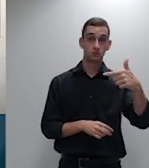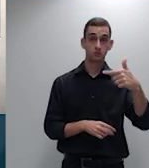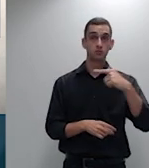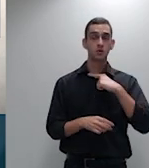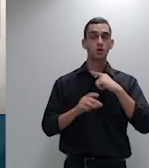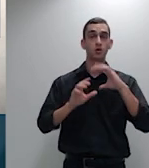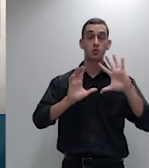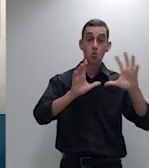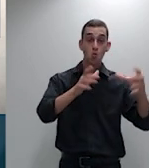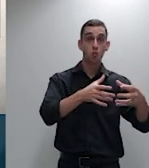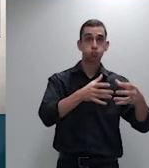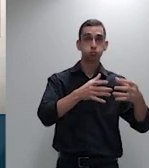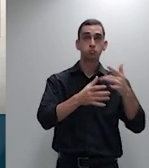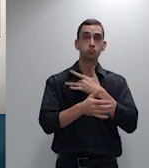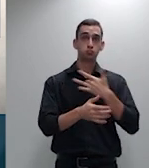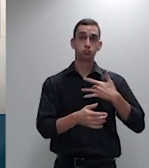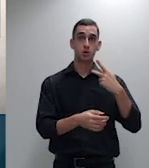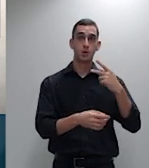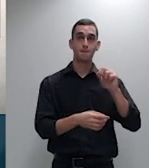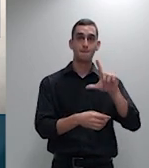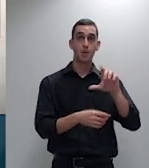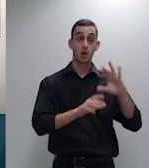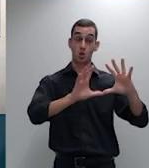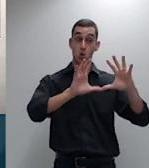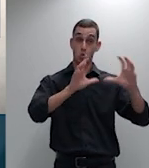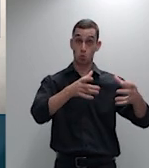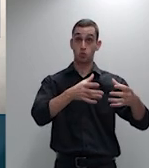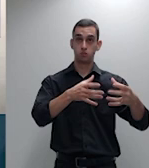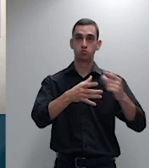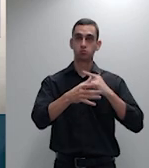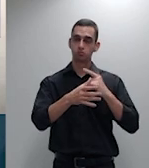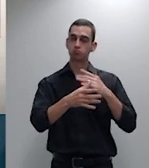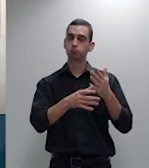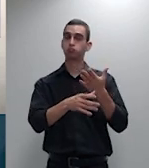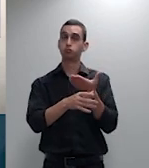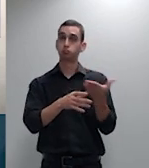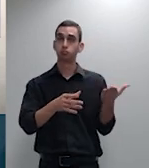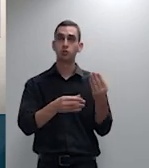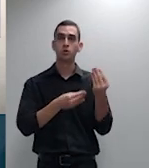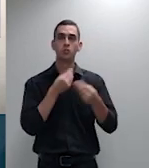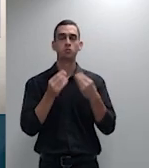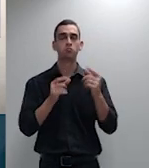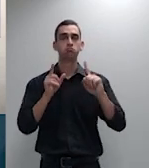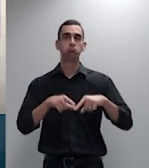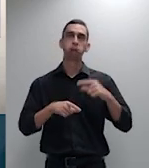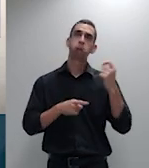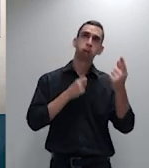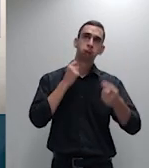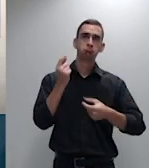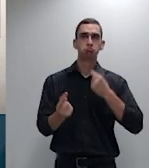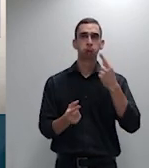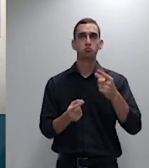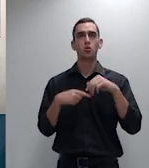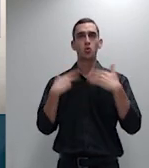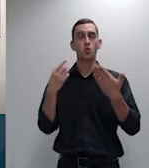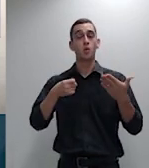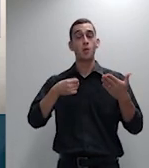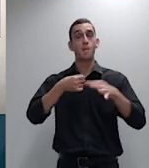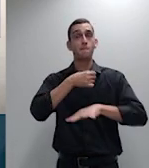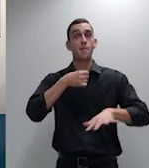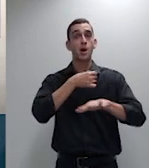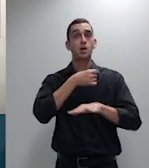por faixa etária desarrosados aleatórios sem base atuarial idônea que onerem excessivamente